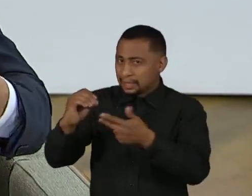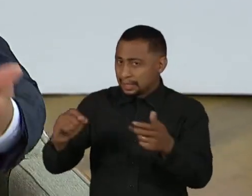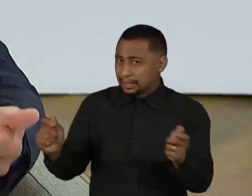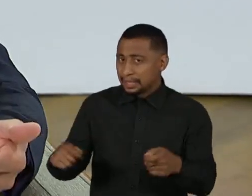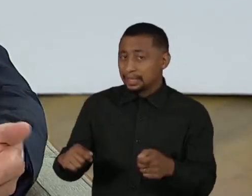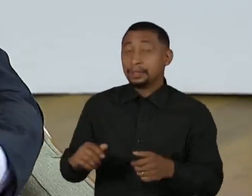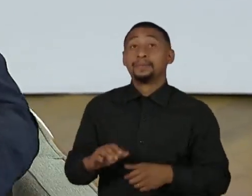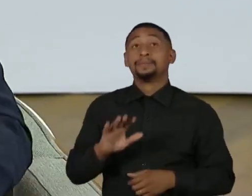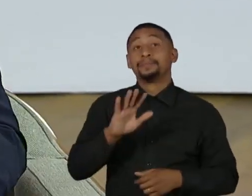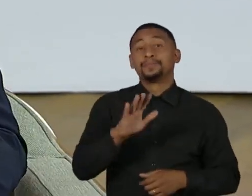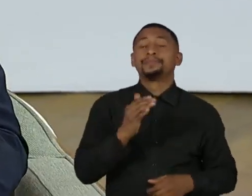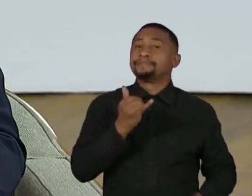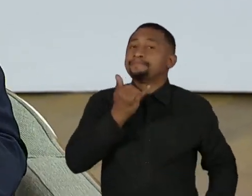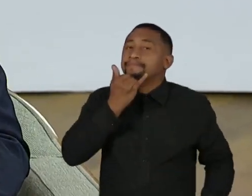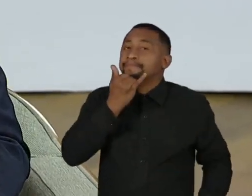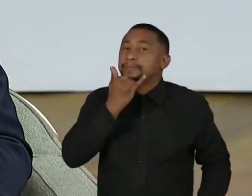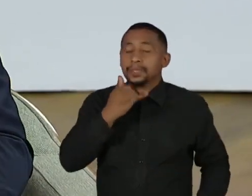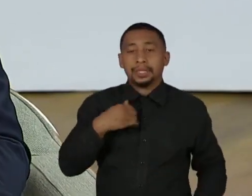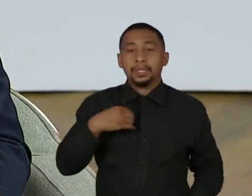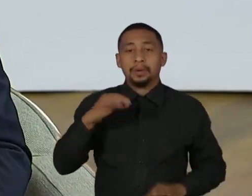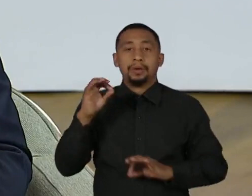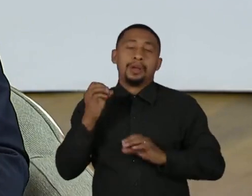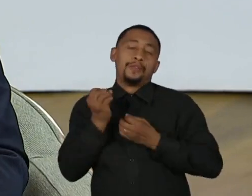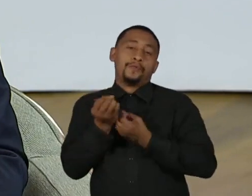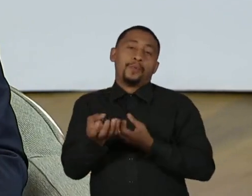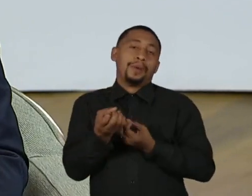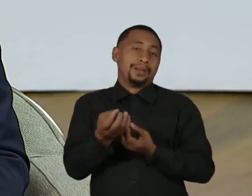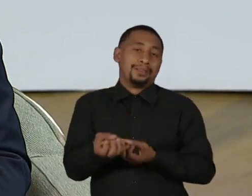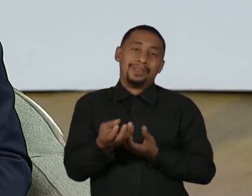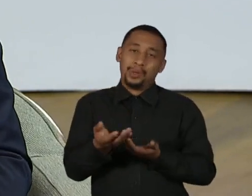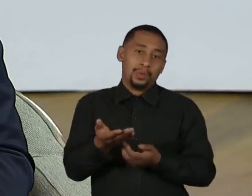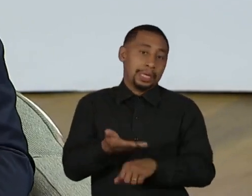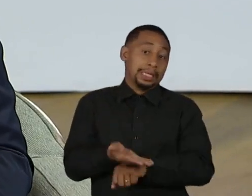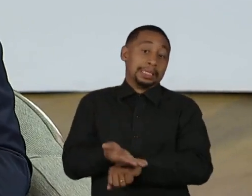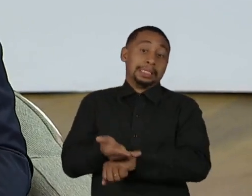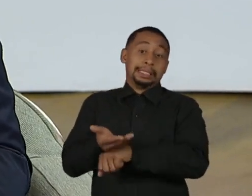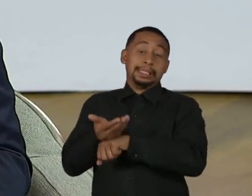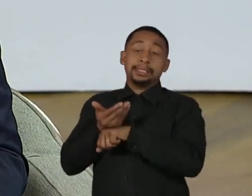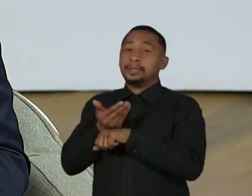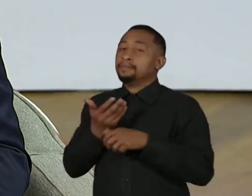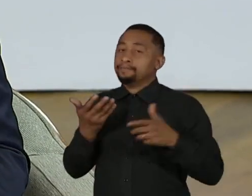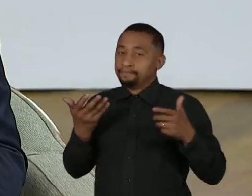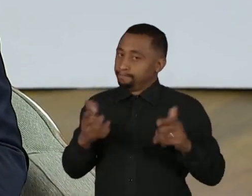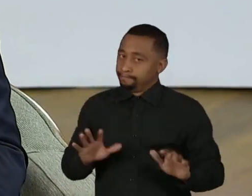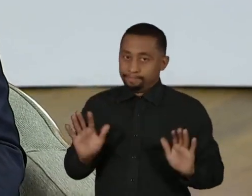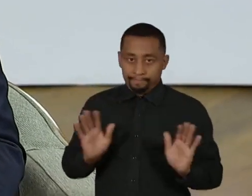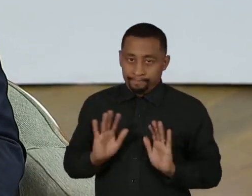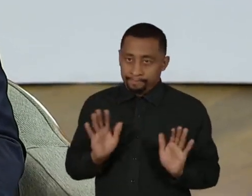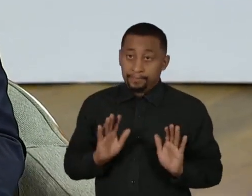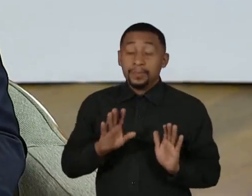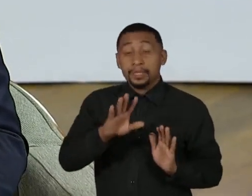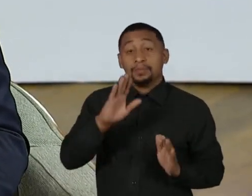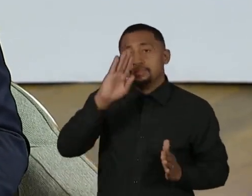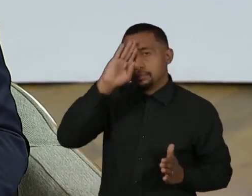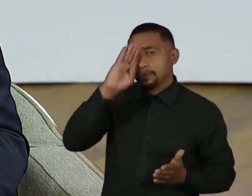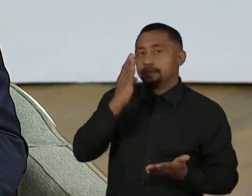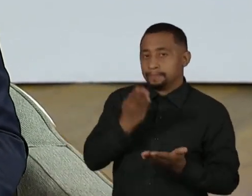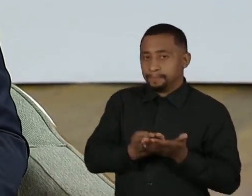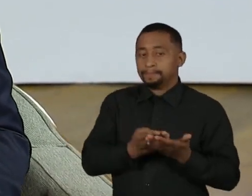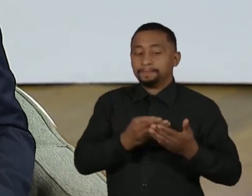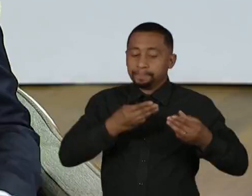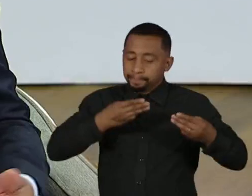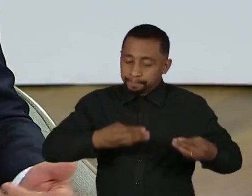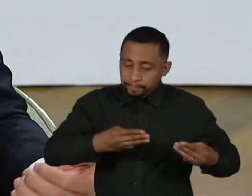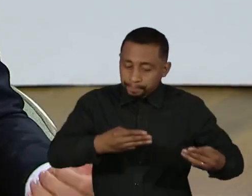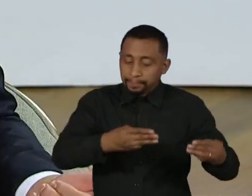me antecipar, mas eu defendo, eu tenho defendido que o MEC, que o governo federal, a